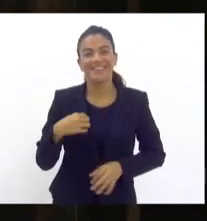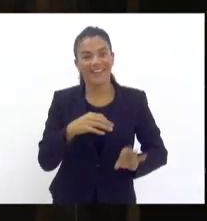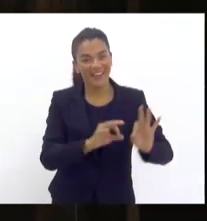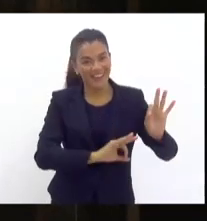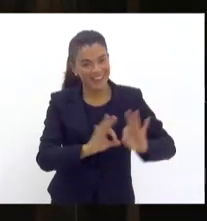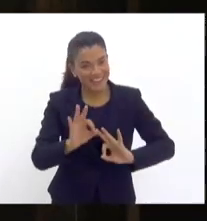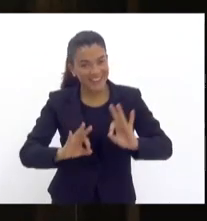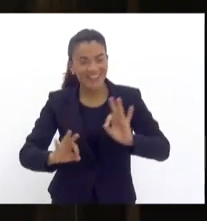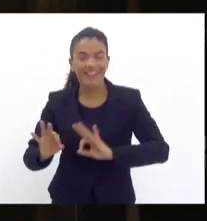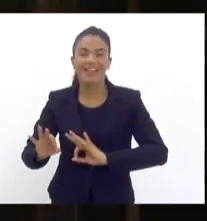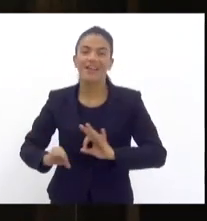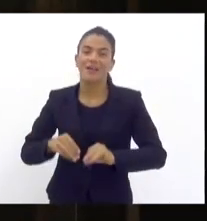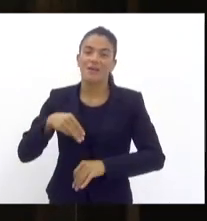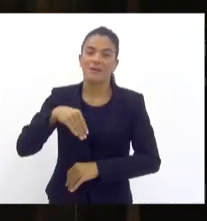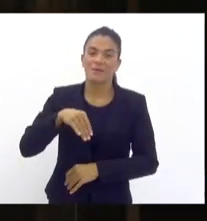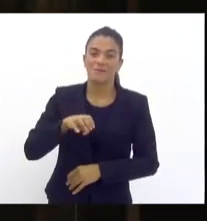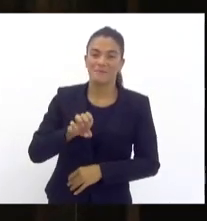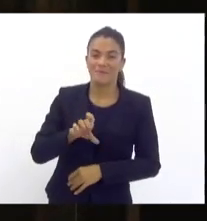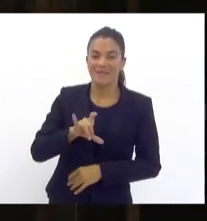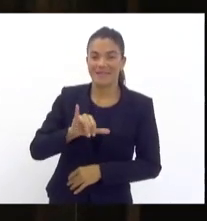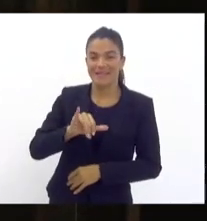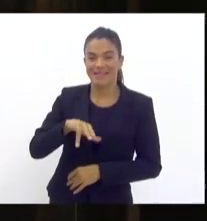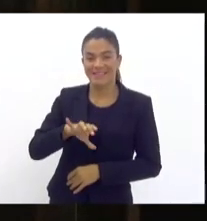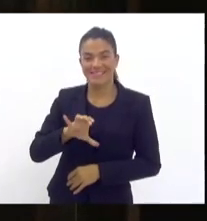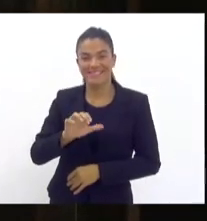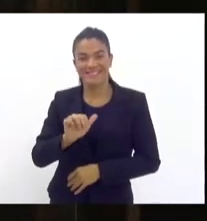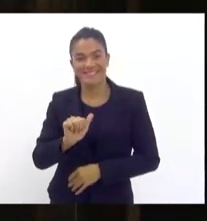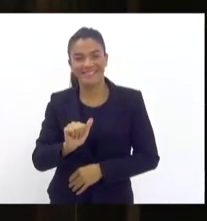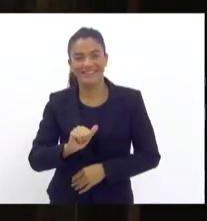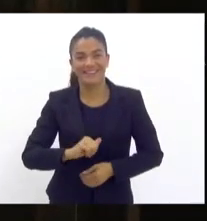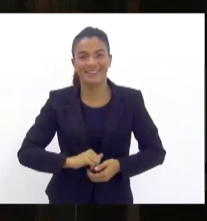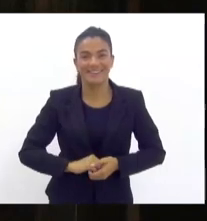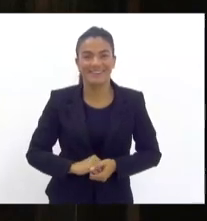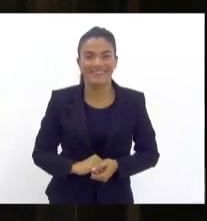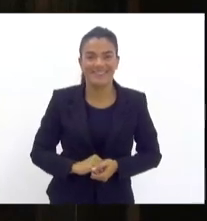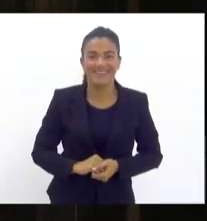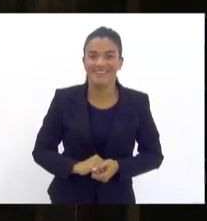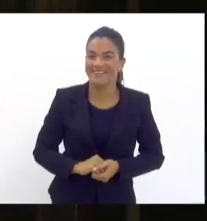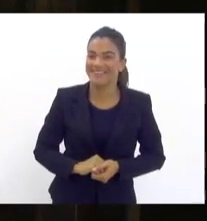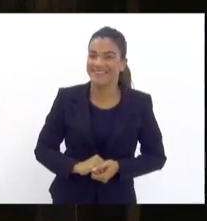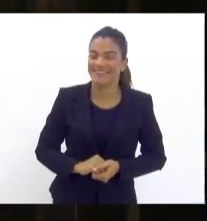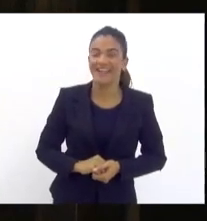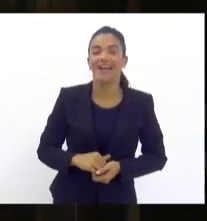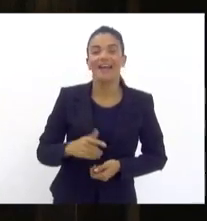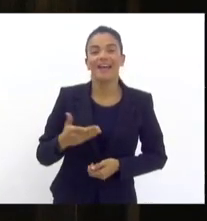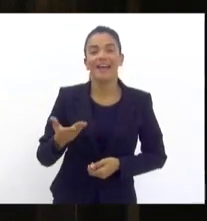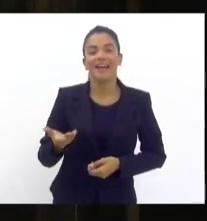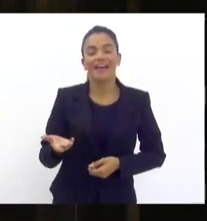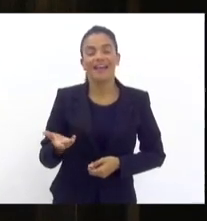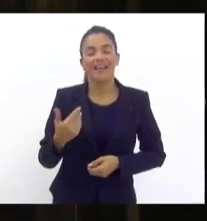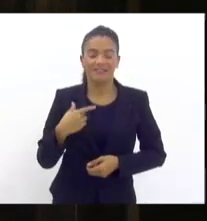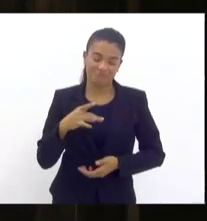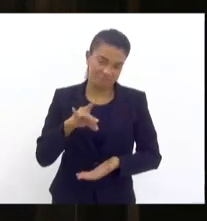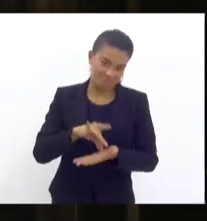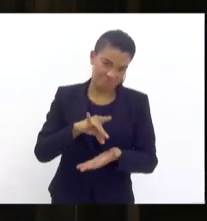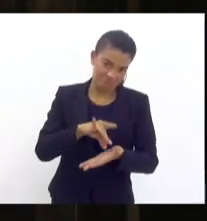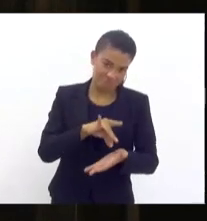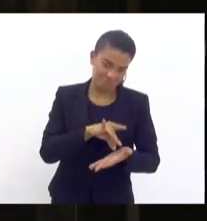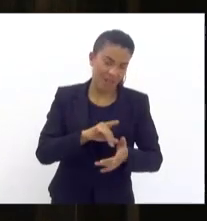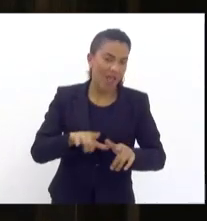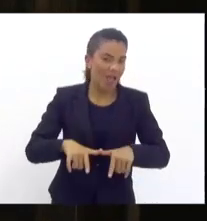milícia. E as orcrins elas são dinâmicas, realmente elas